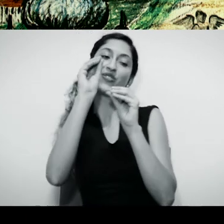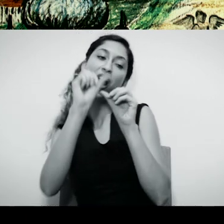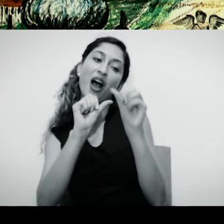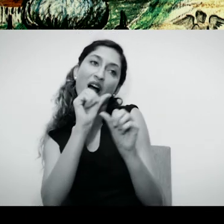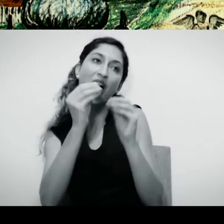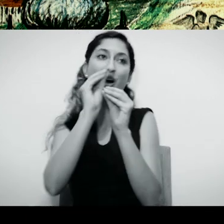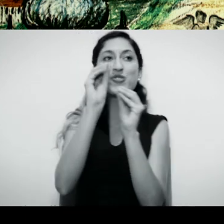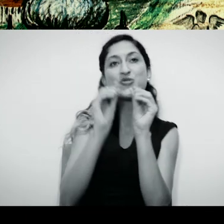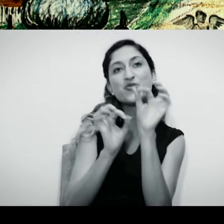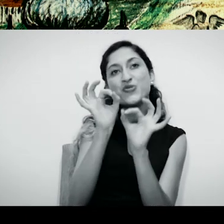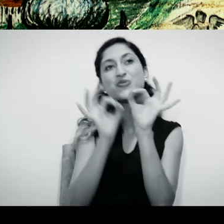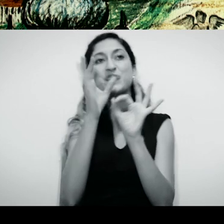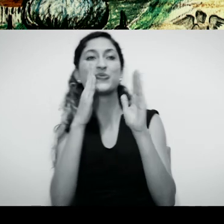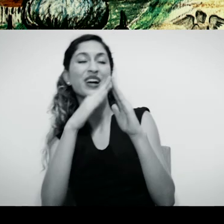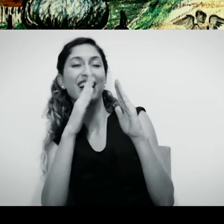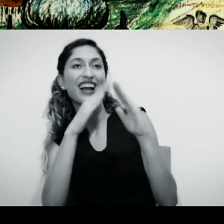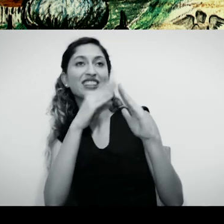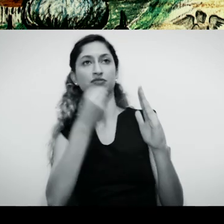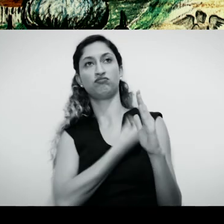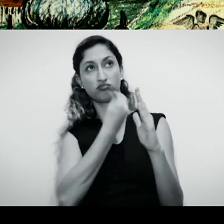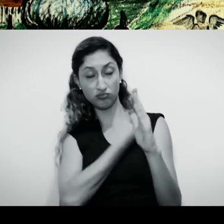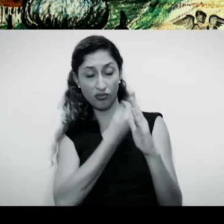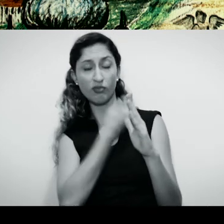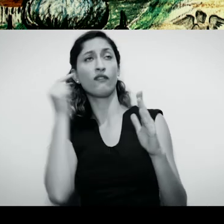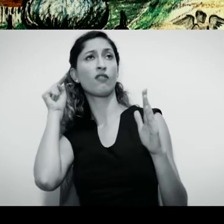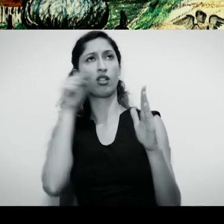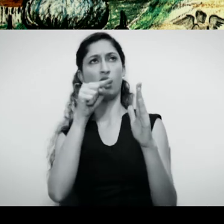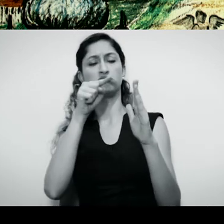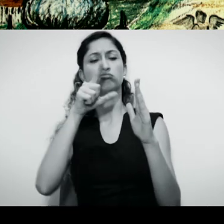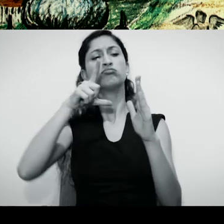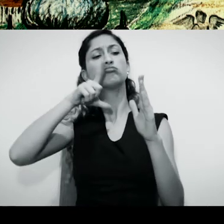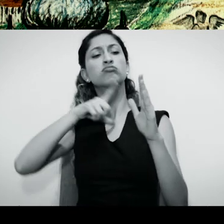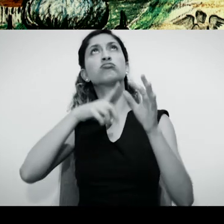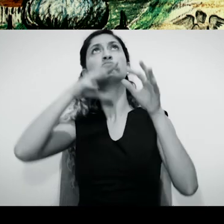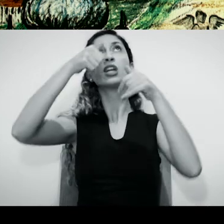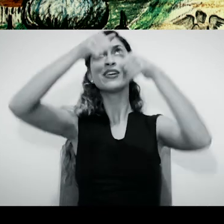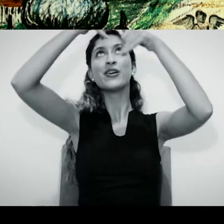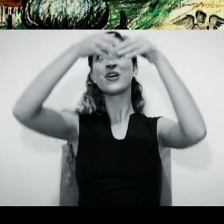meia volta. É um ponto complicado, feito só de cambalhota.